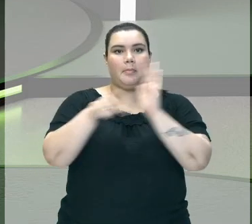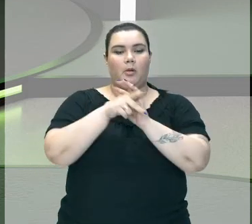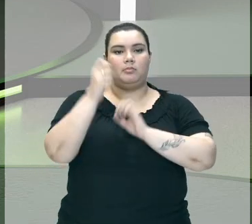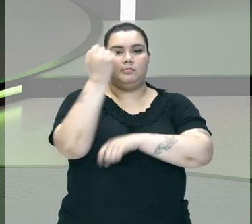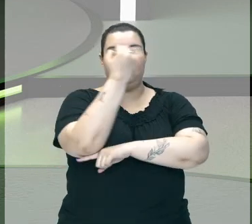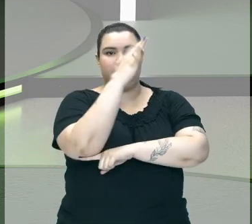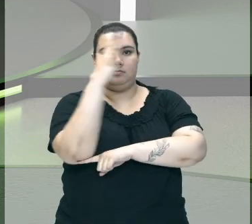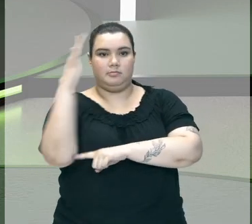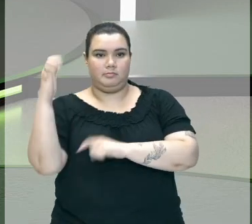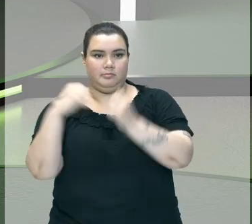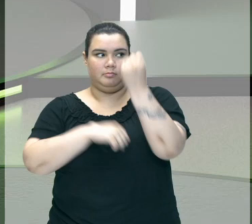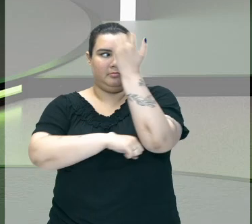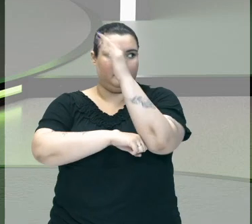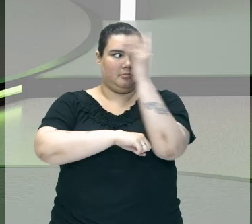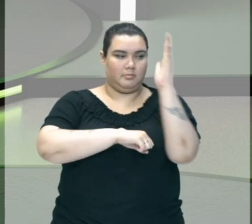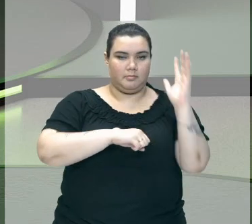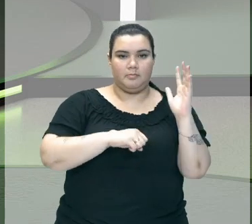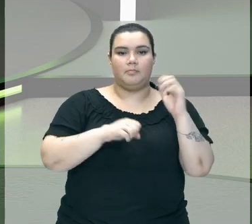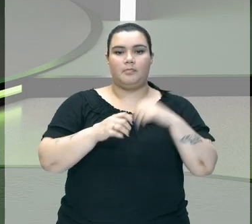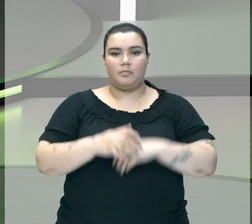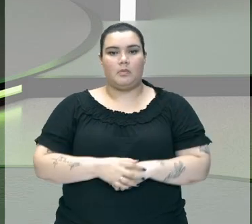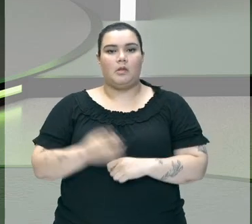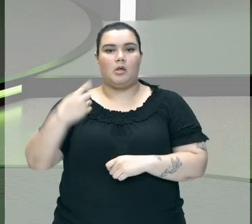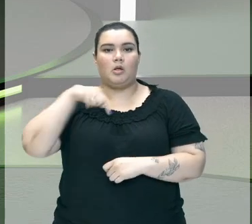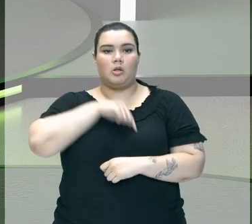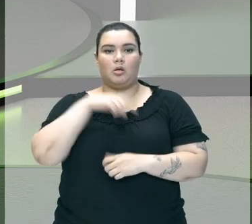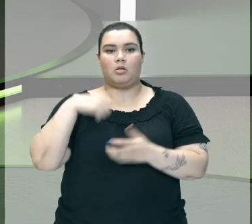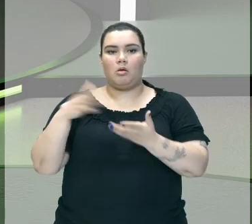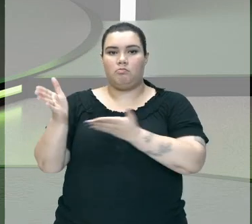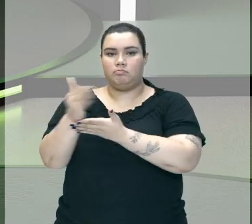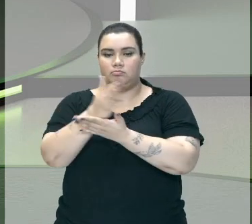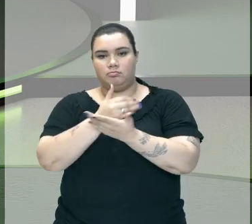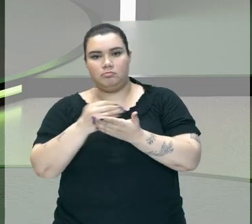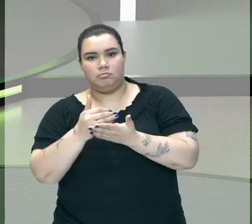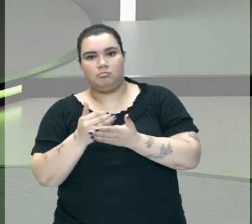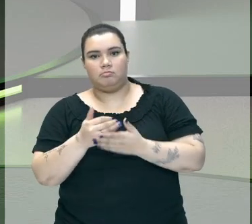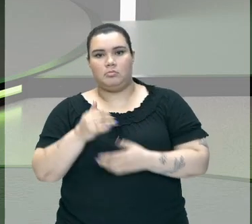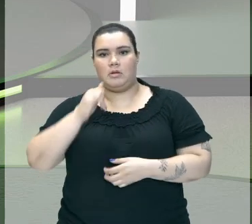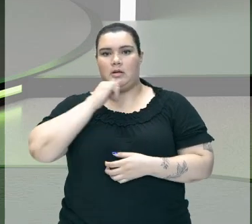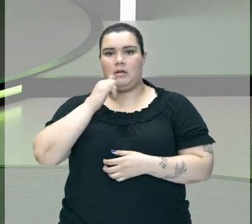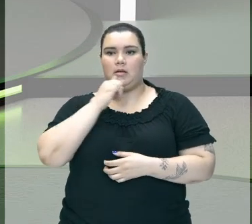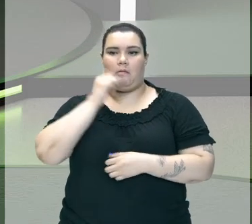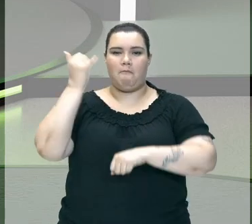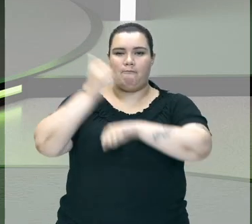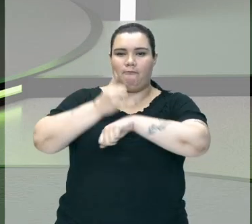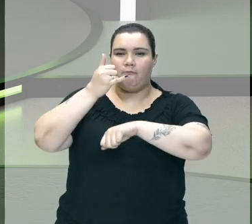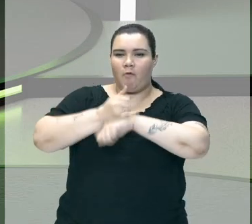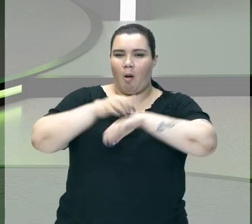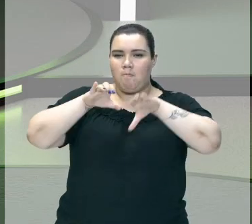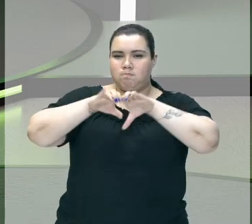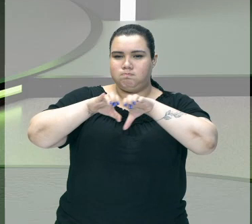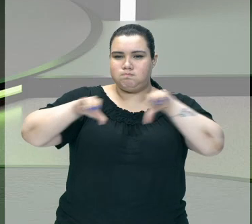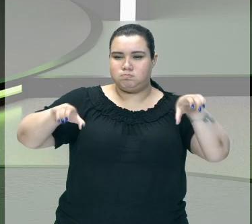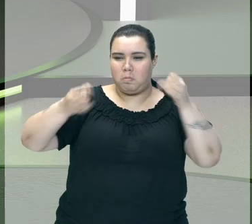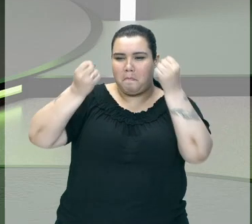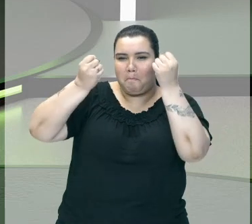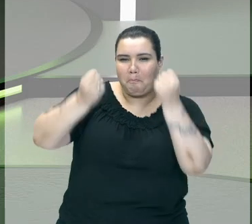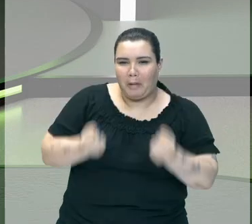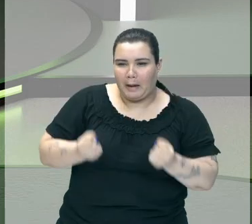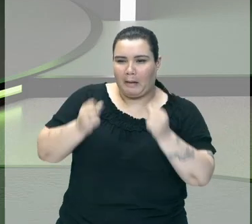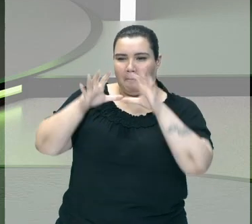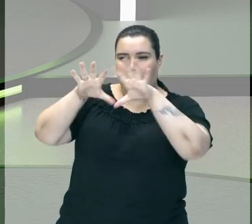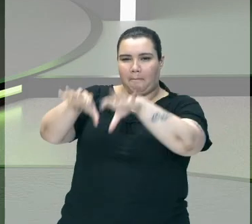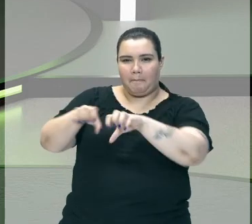Quando nós Coletamos ele Da natureza Nós não coletamos Aquela barra De aço Ou barra De ferro Ou